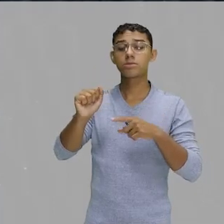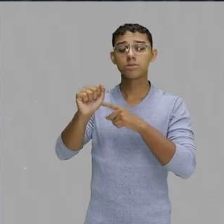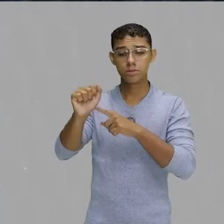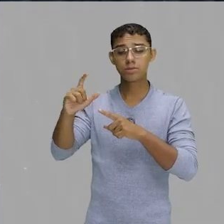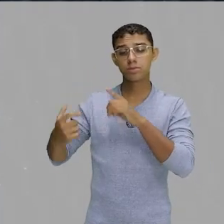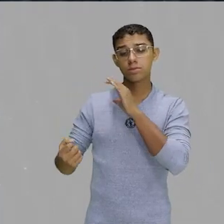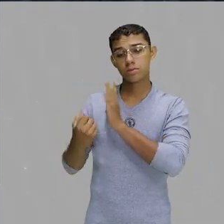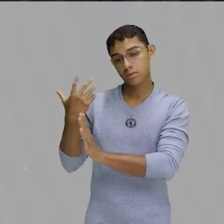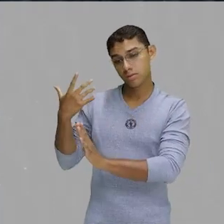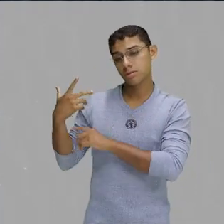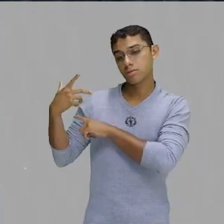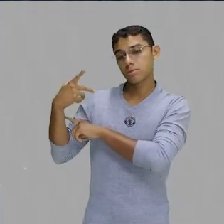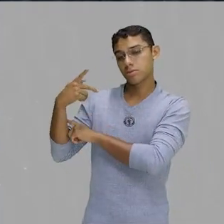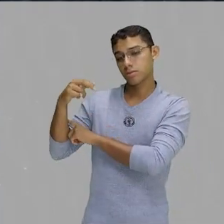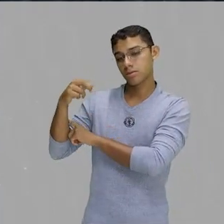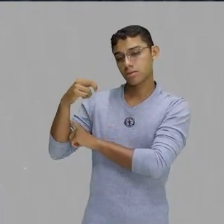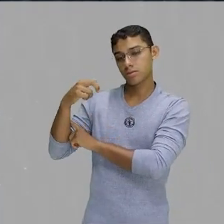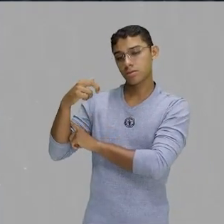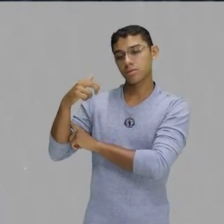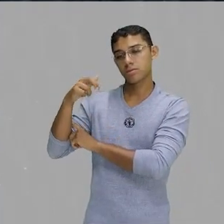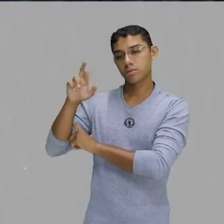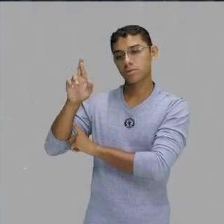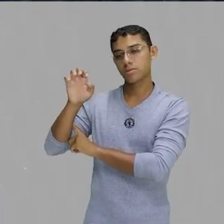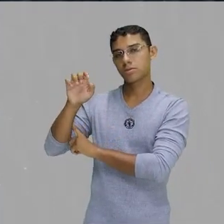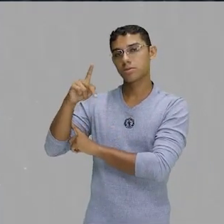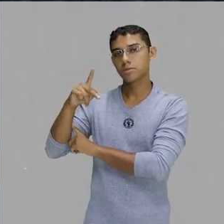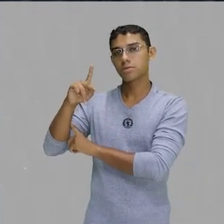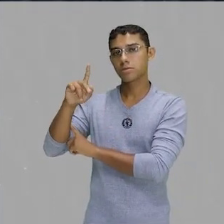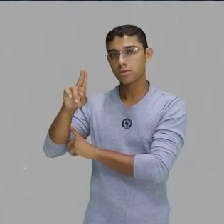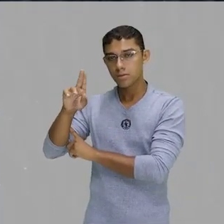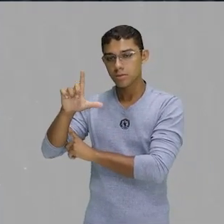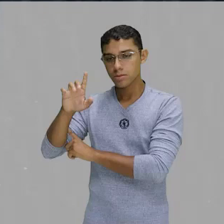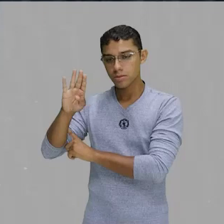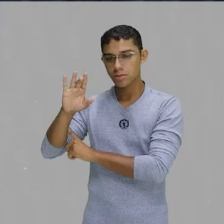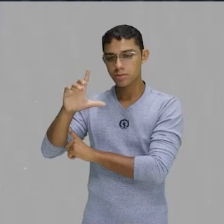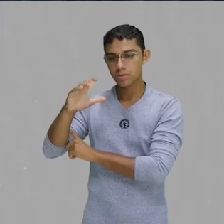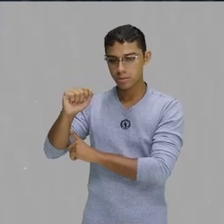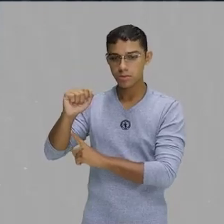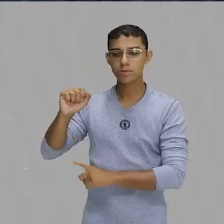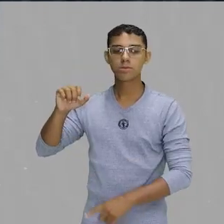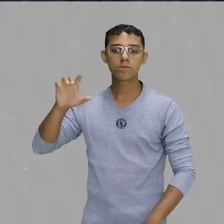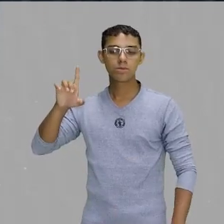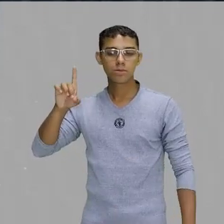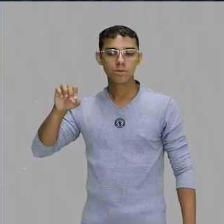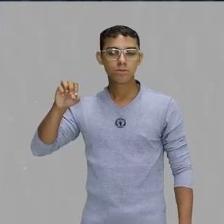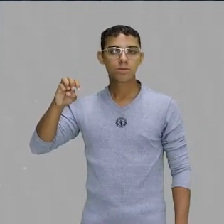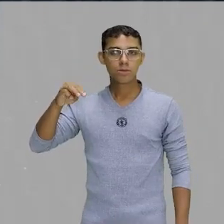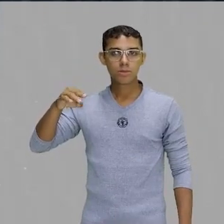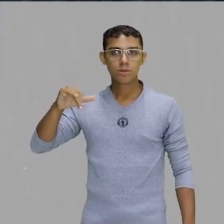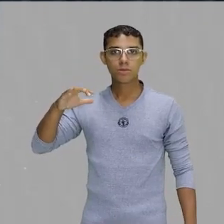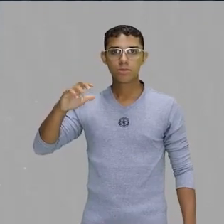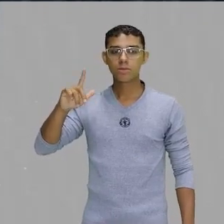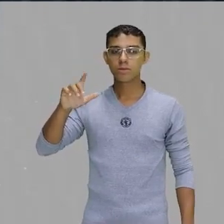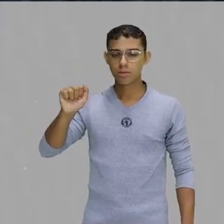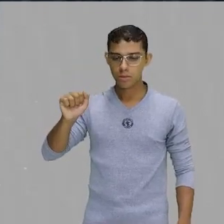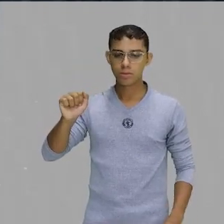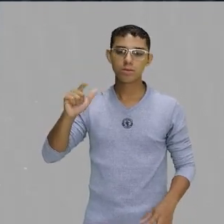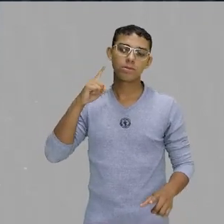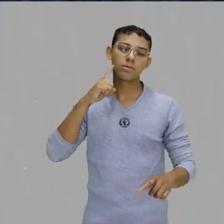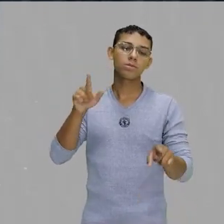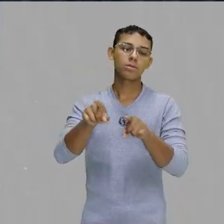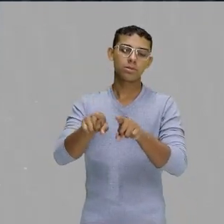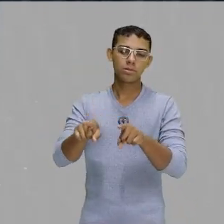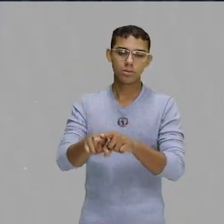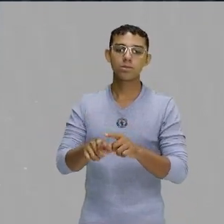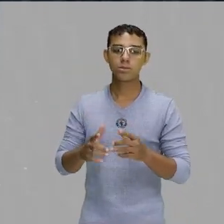um ritmo que você consegue adaptar a dança do reggaeton. Assim como o Zucke